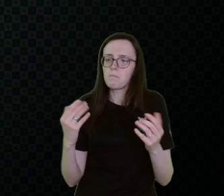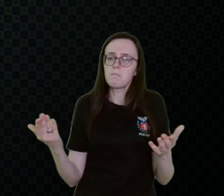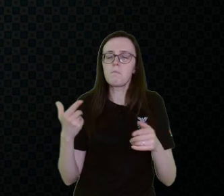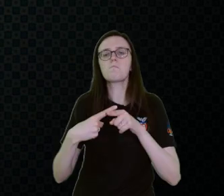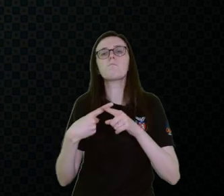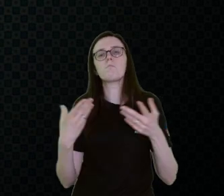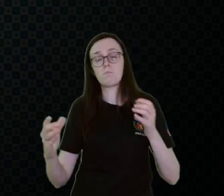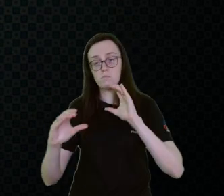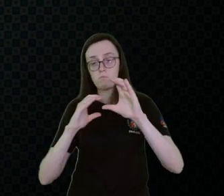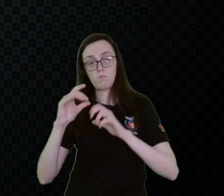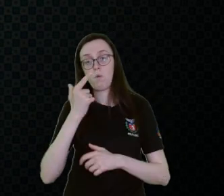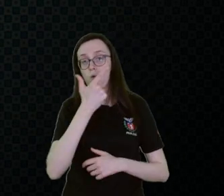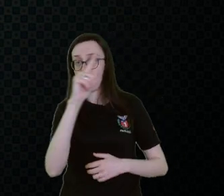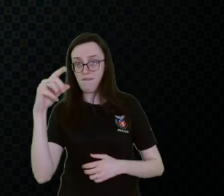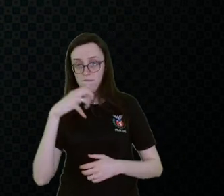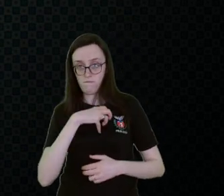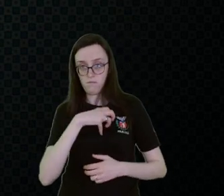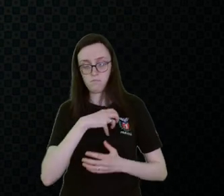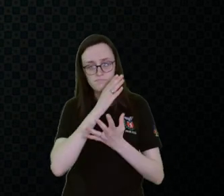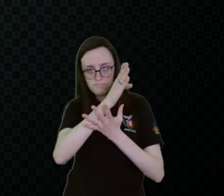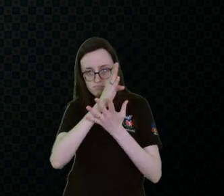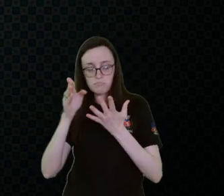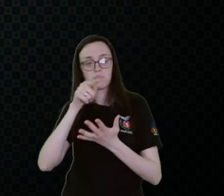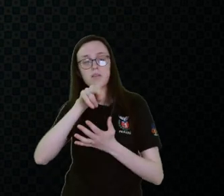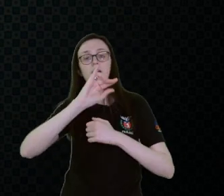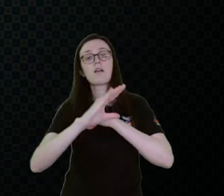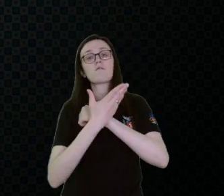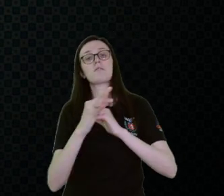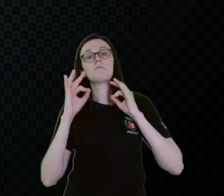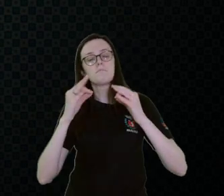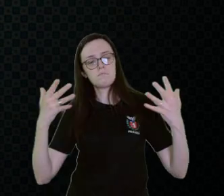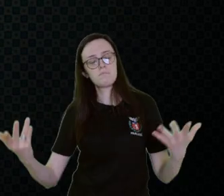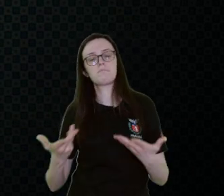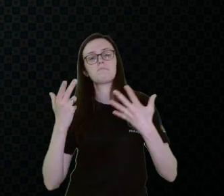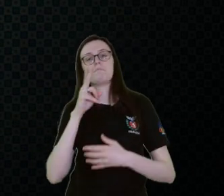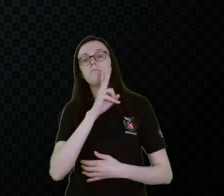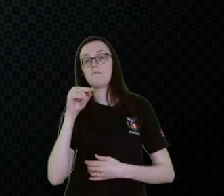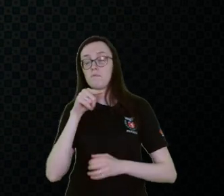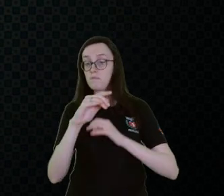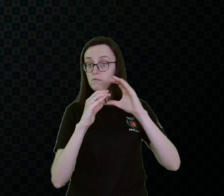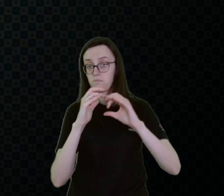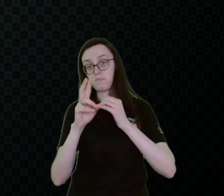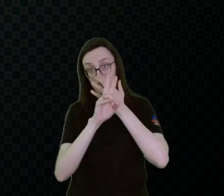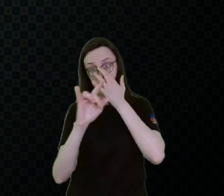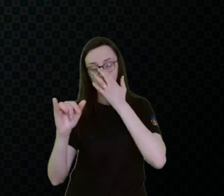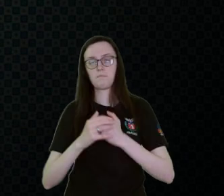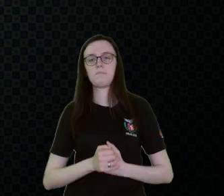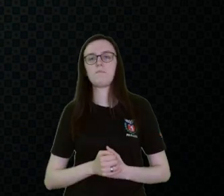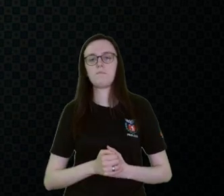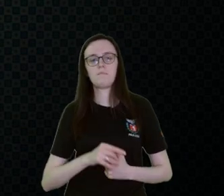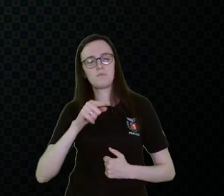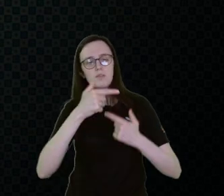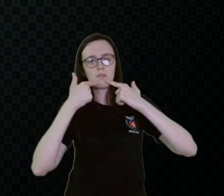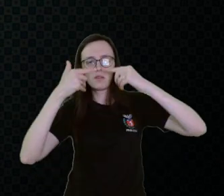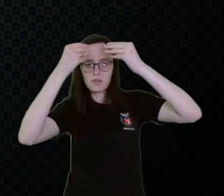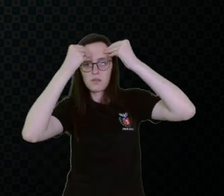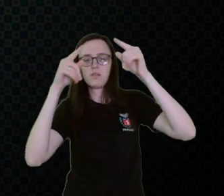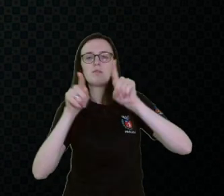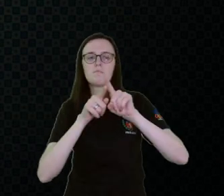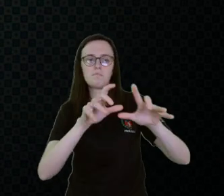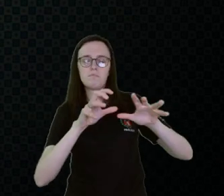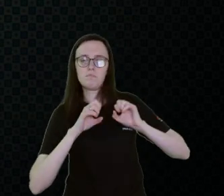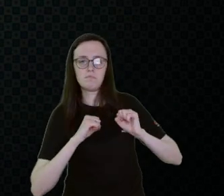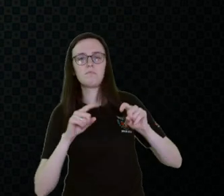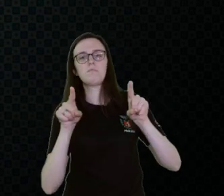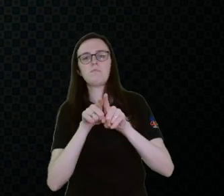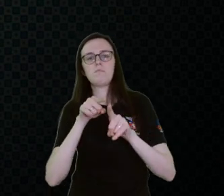por quê? A comunicação alternativa, ela vai, ao estudar, ela vai estimular essa comunicação, essa linguagem, né? Adquirir